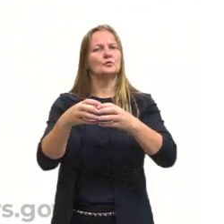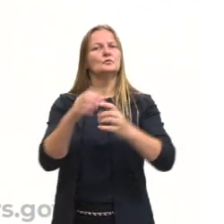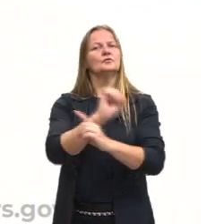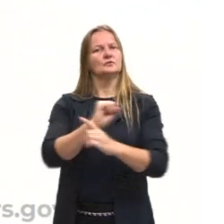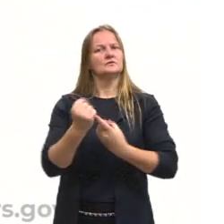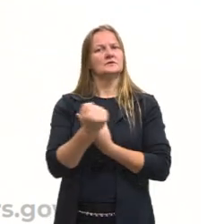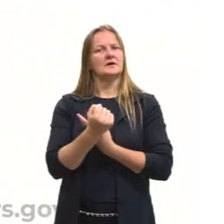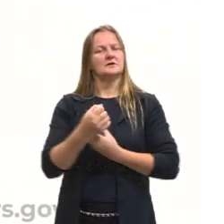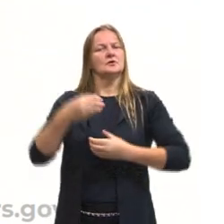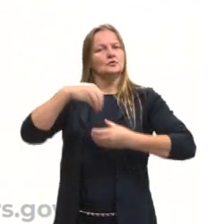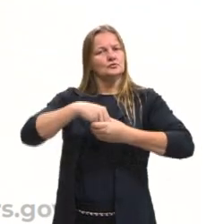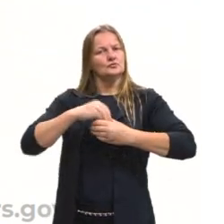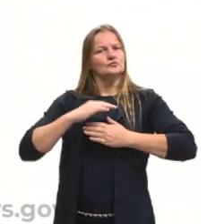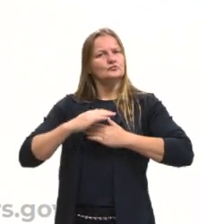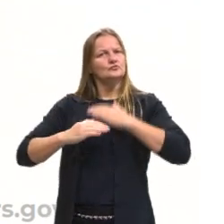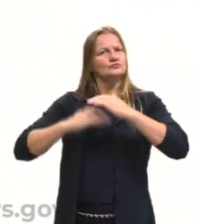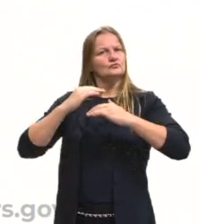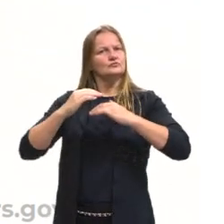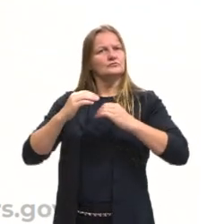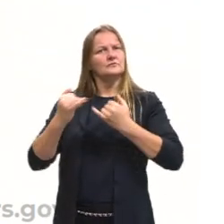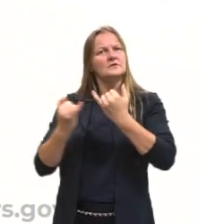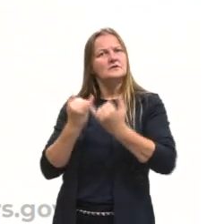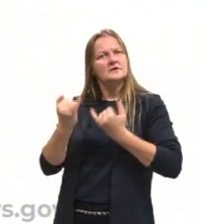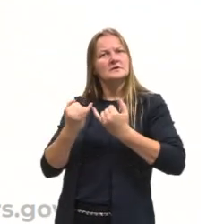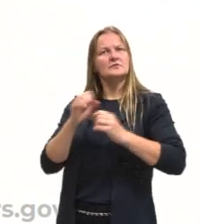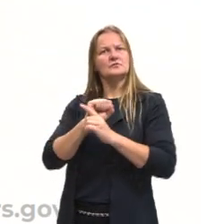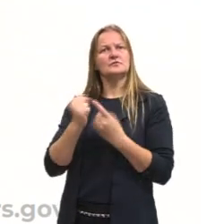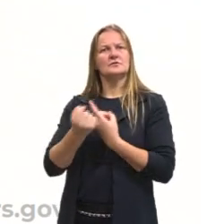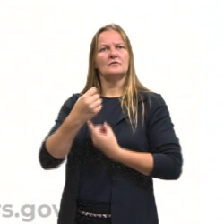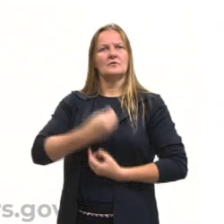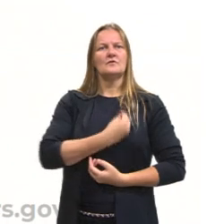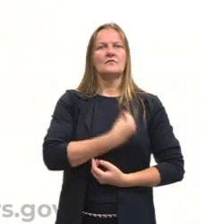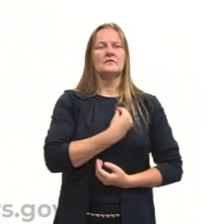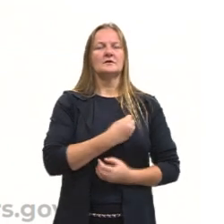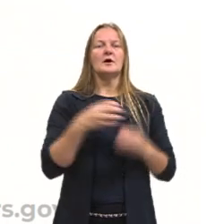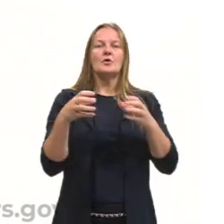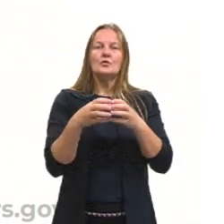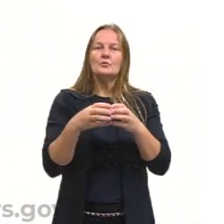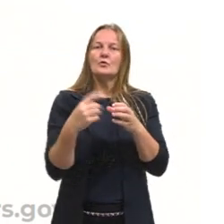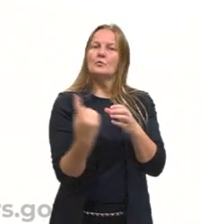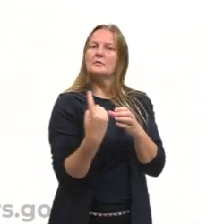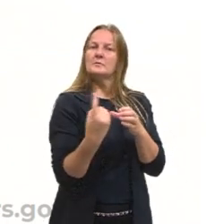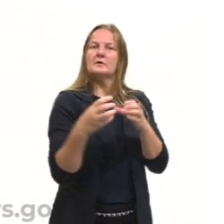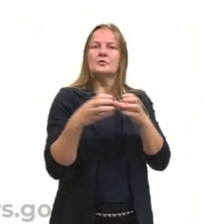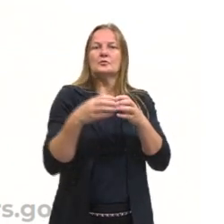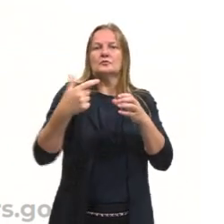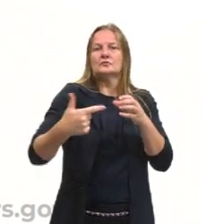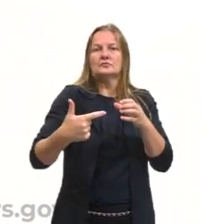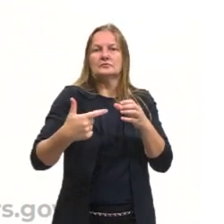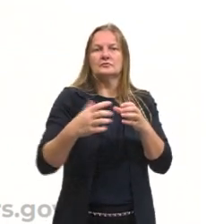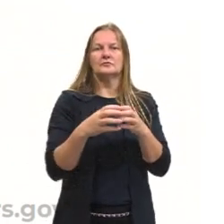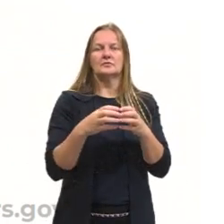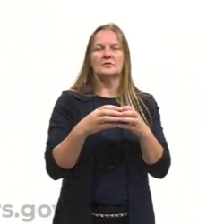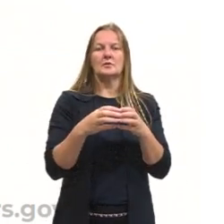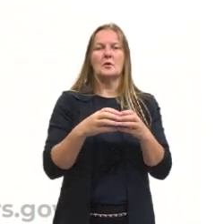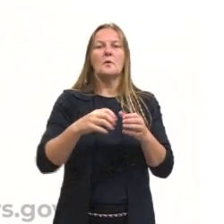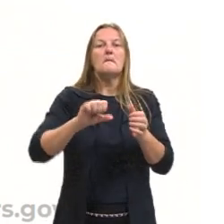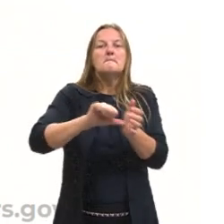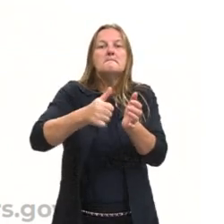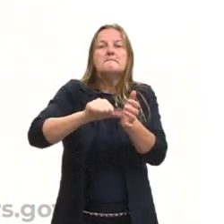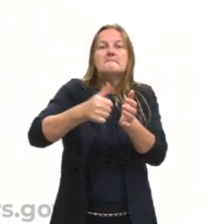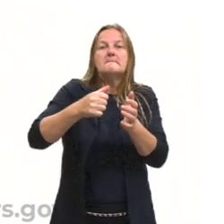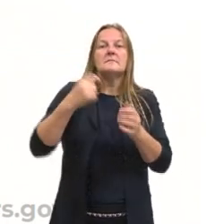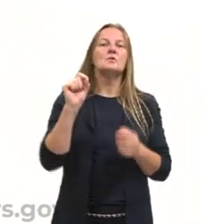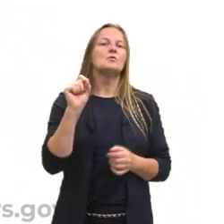formação de interação social. E aí tem os grupos primários e os grupos secundários. Grupos primários, ou grupo